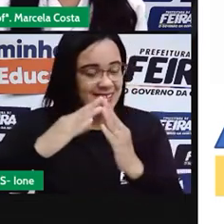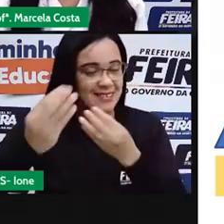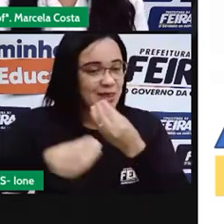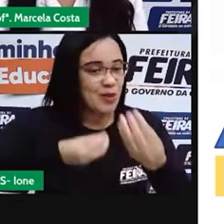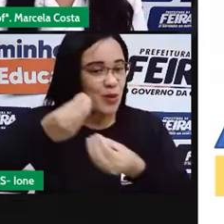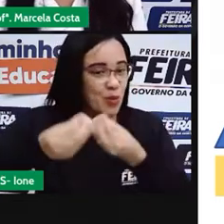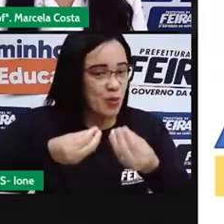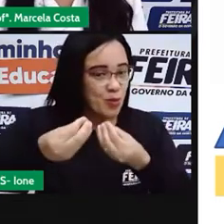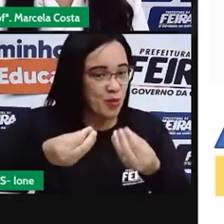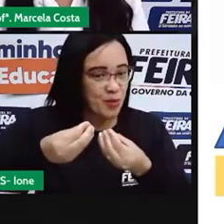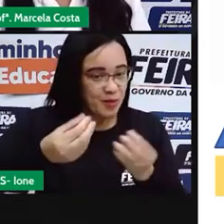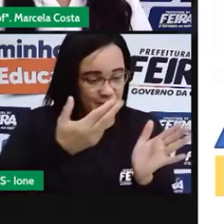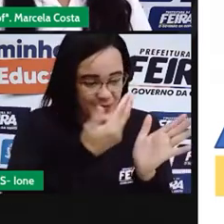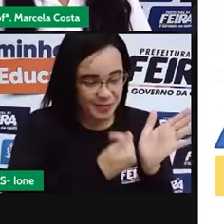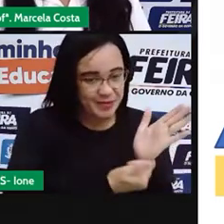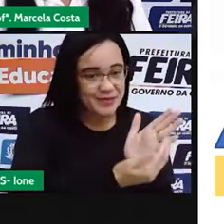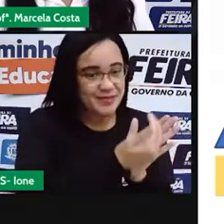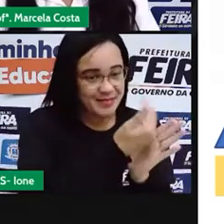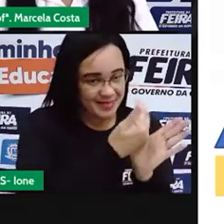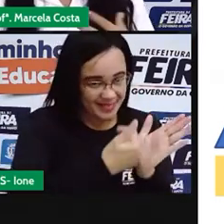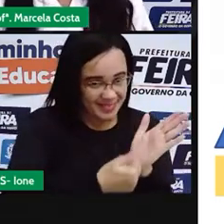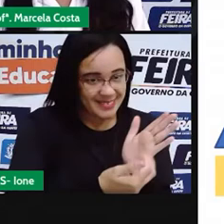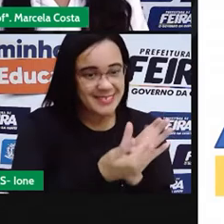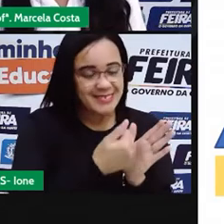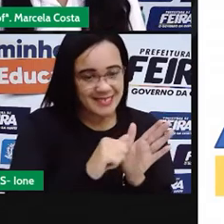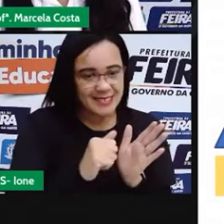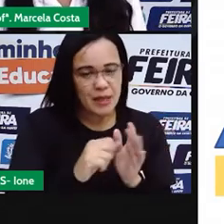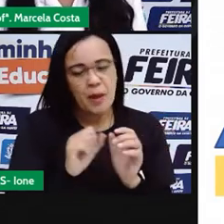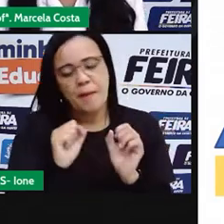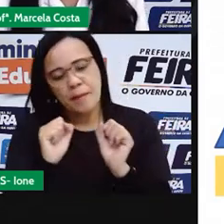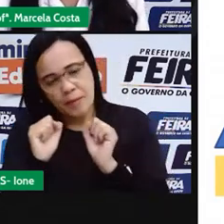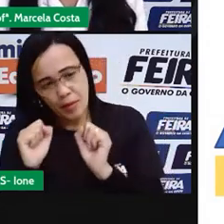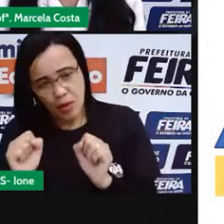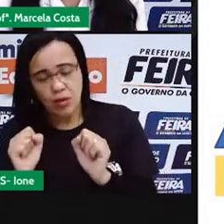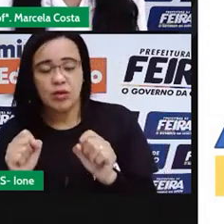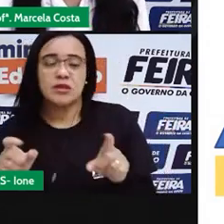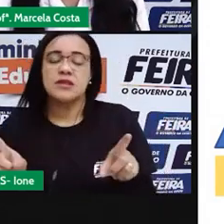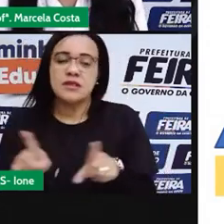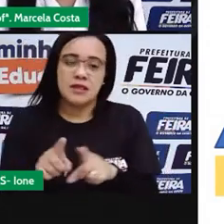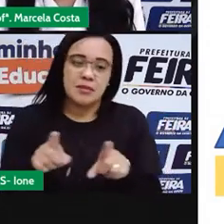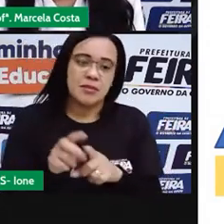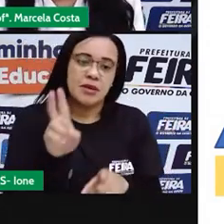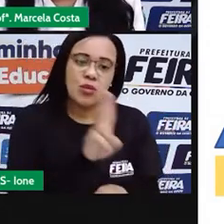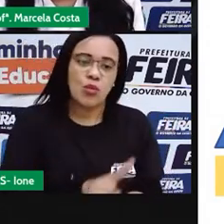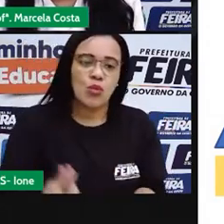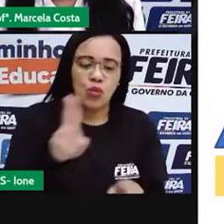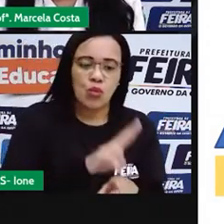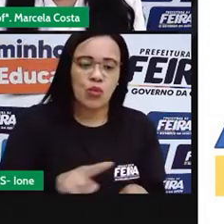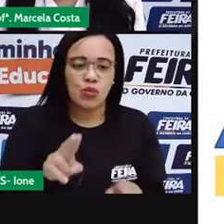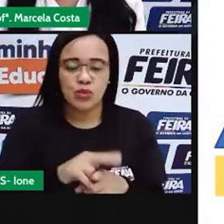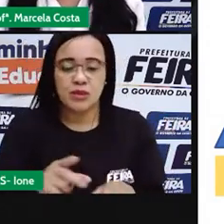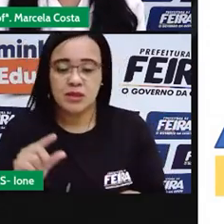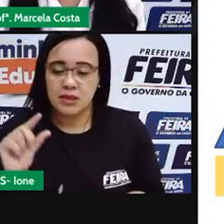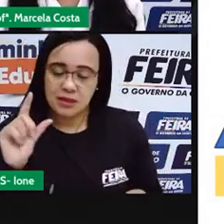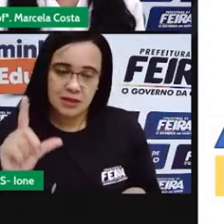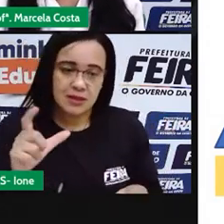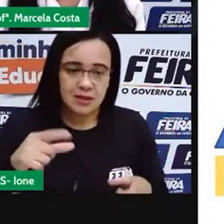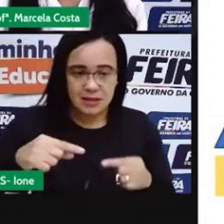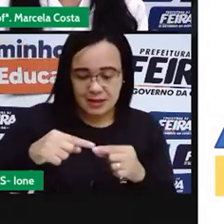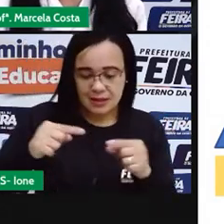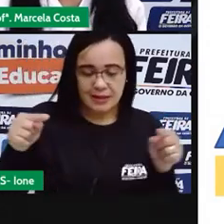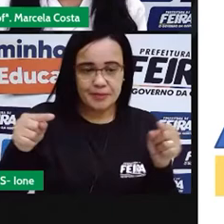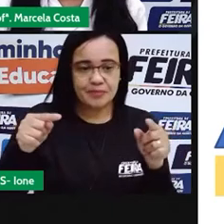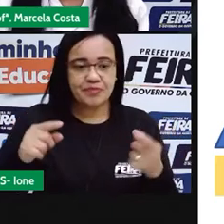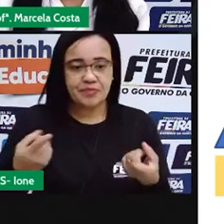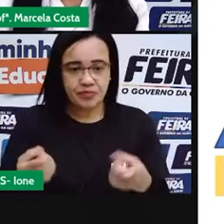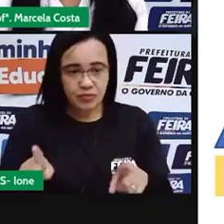você pode usar palitos de churrasco pode usar palitos de picolé pode usar